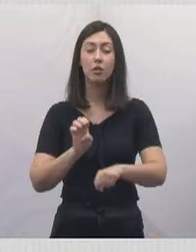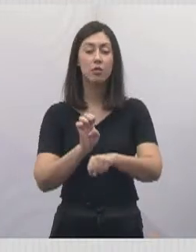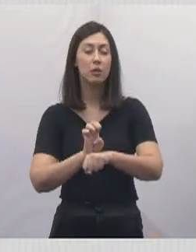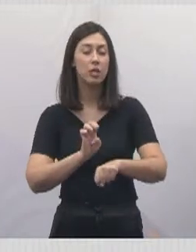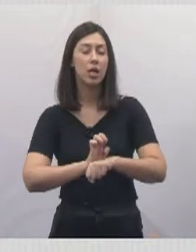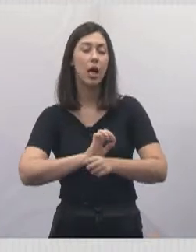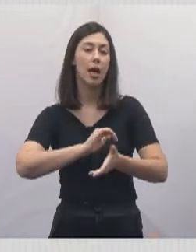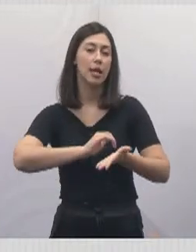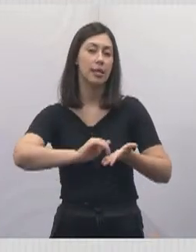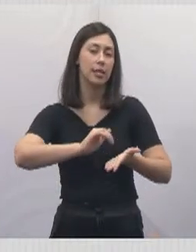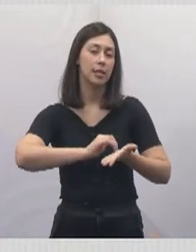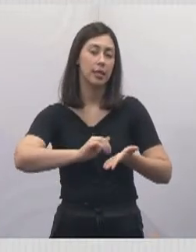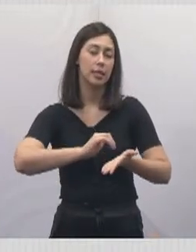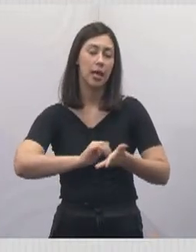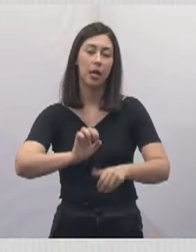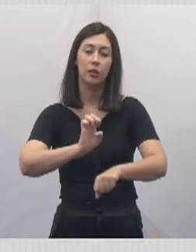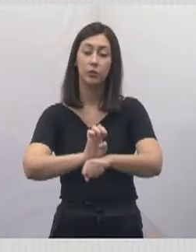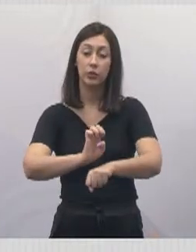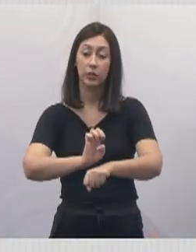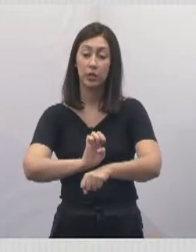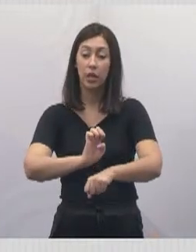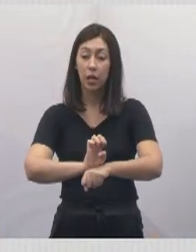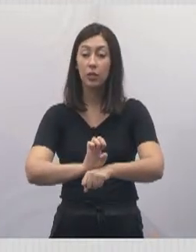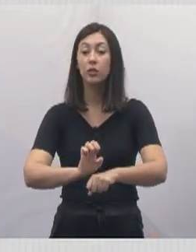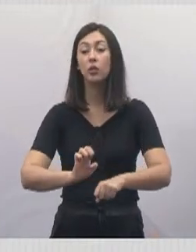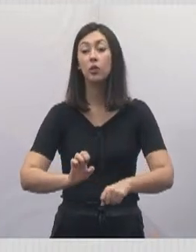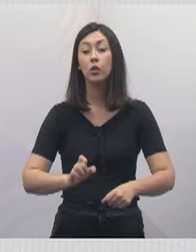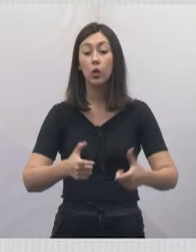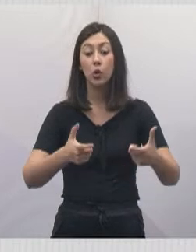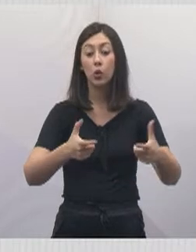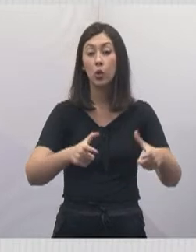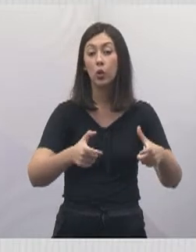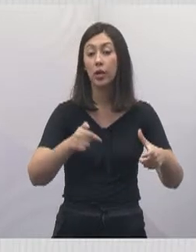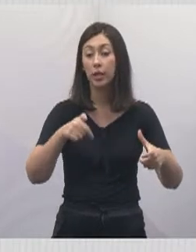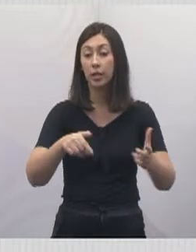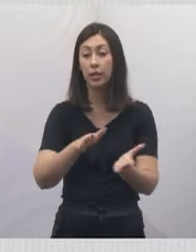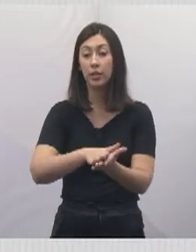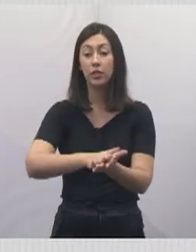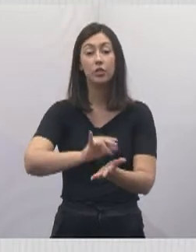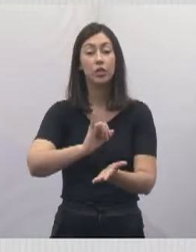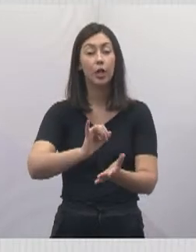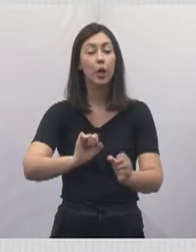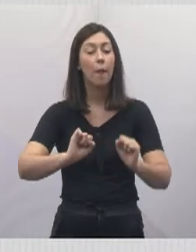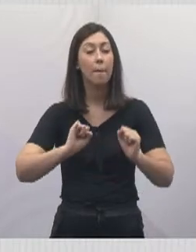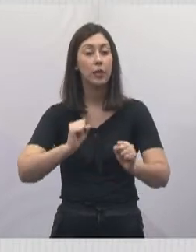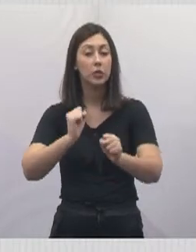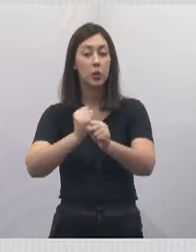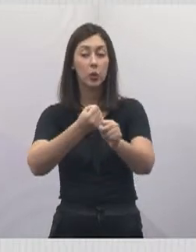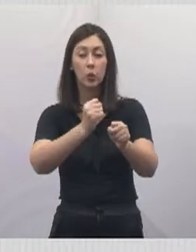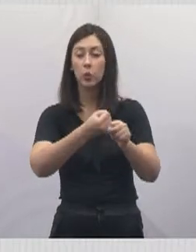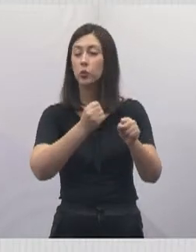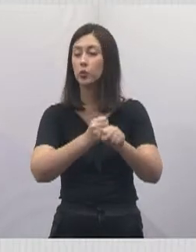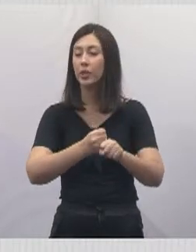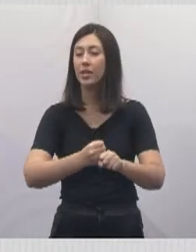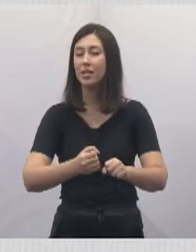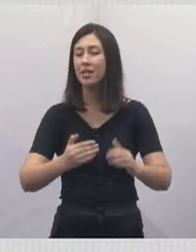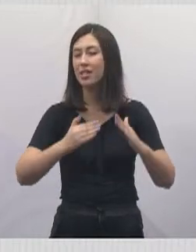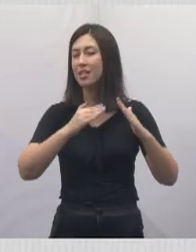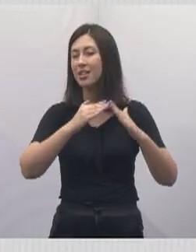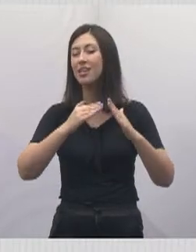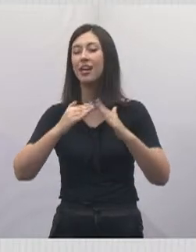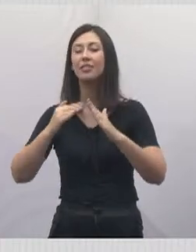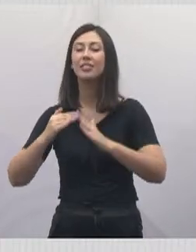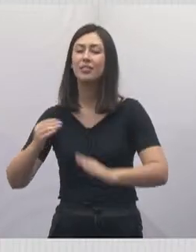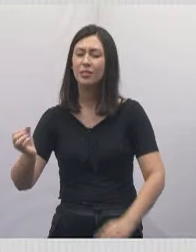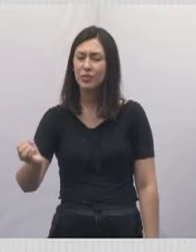aos secretários do Estado, para que o terreno aqui em Jacareí, possa ser construído esse novo lar aí, um